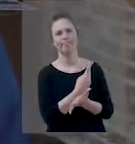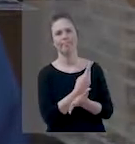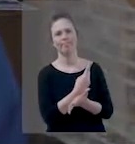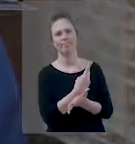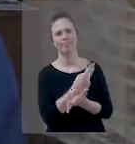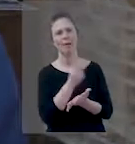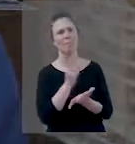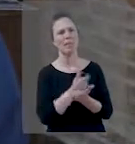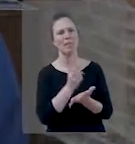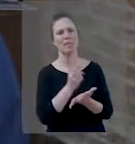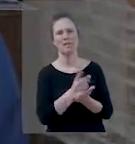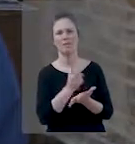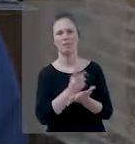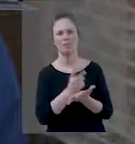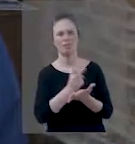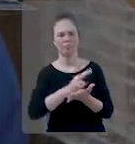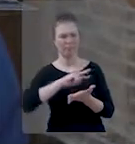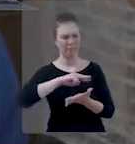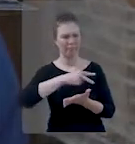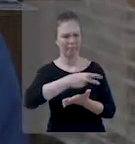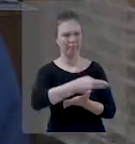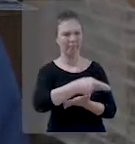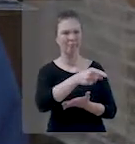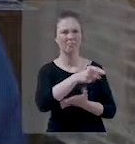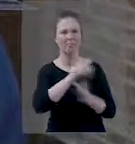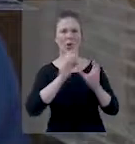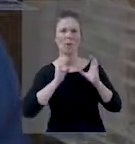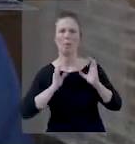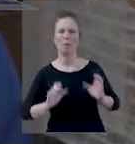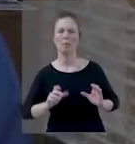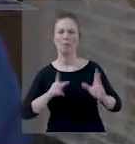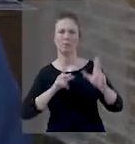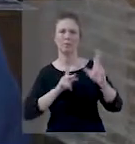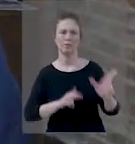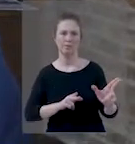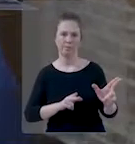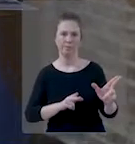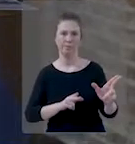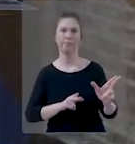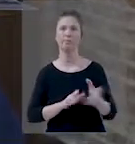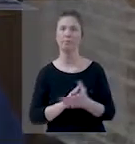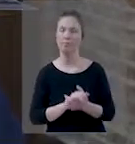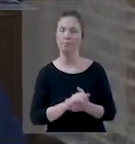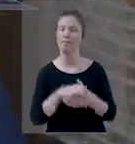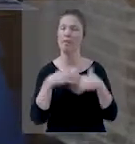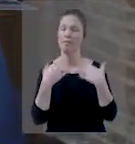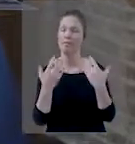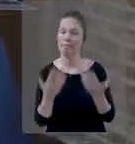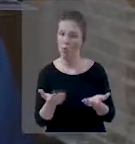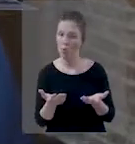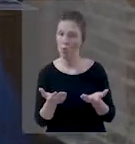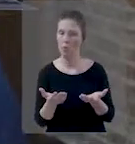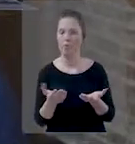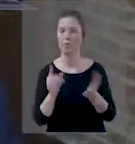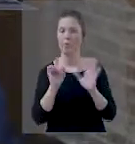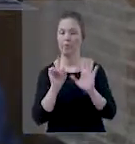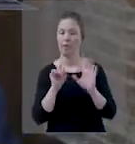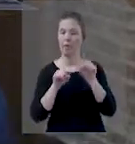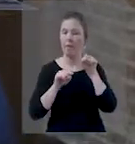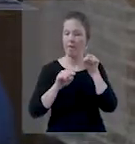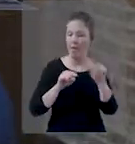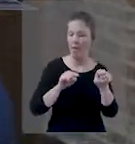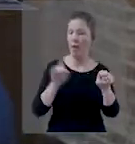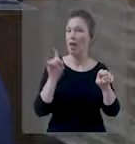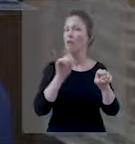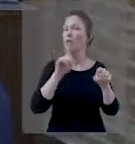filho pode seguir, talvez isso pode ser afetado por esses atos de imoralidade. Então, o filho